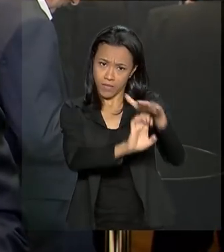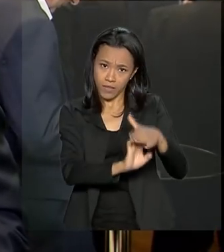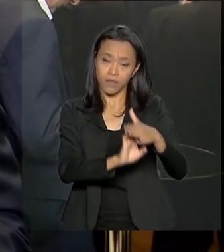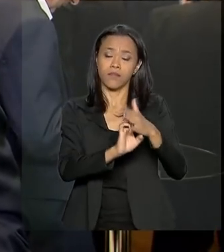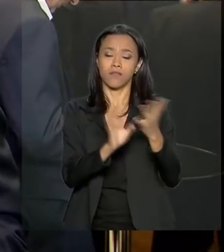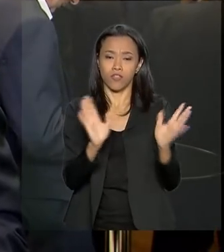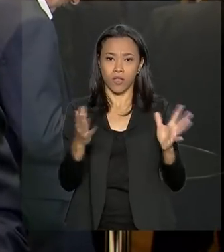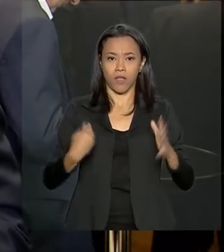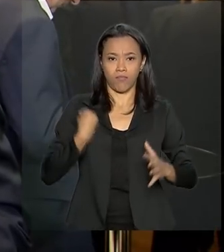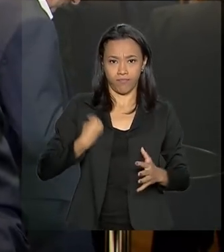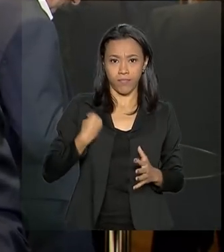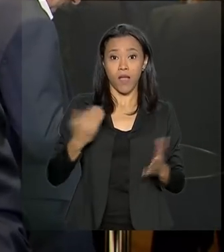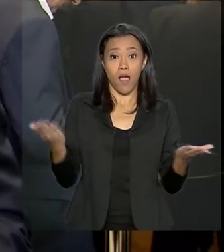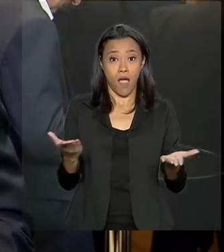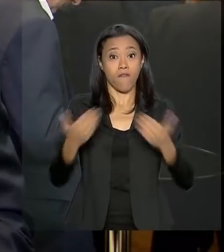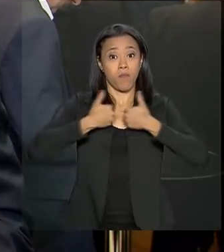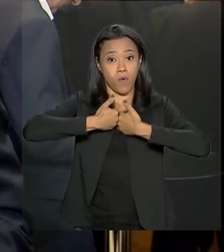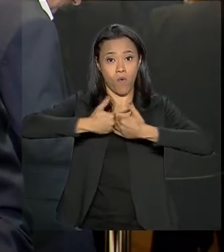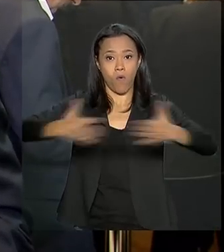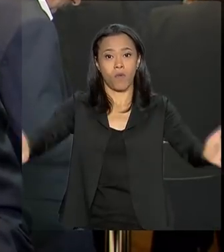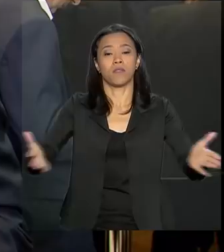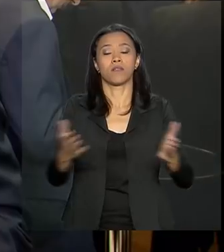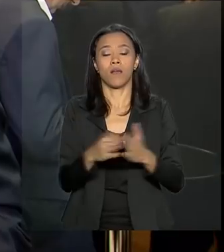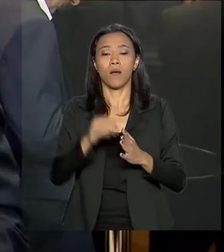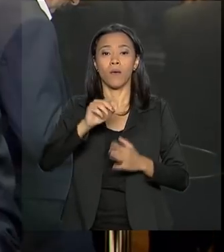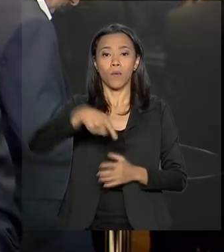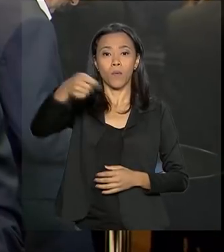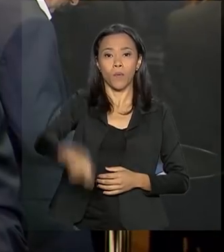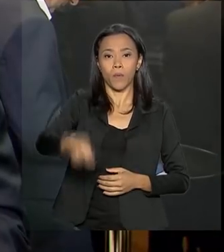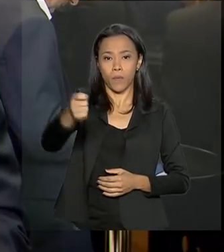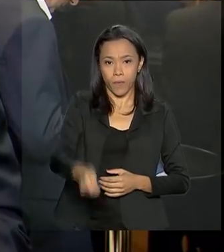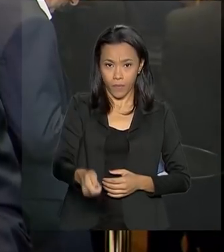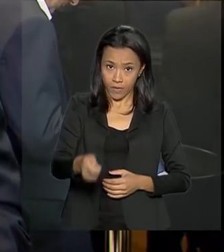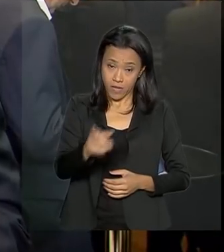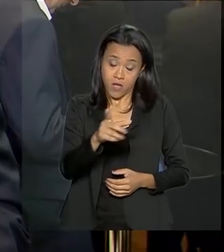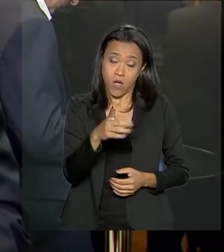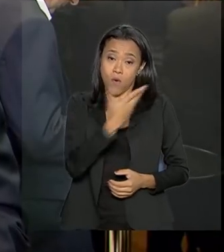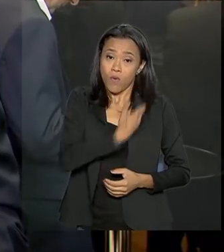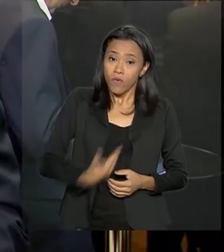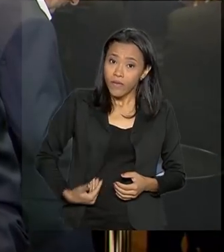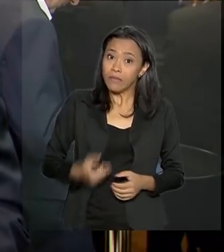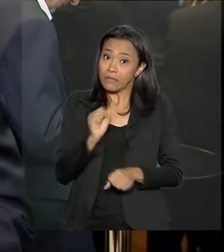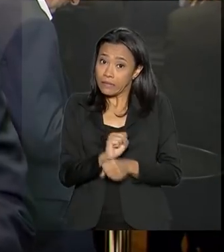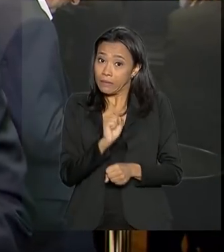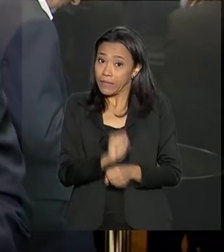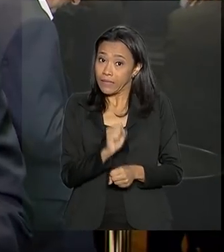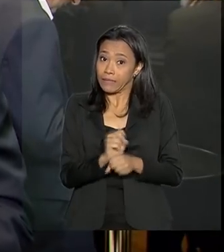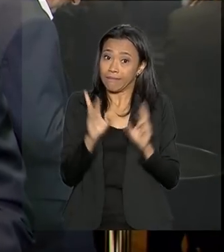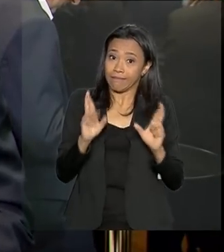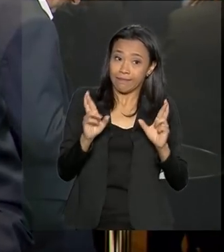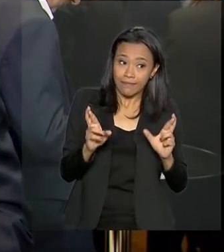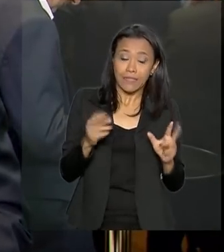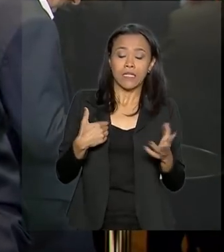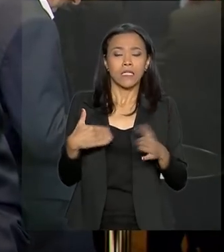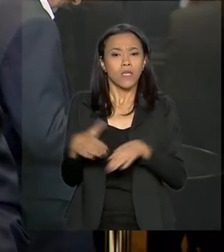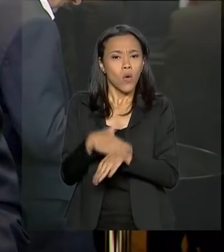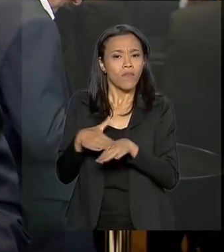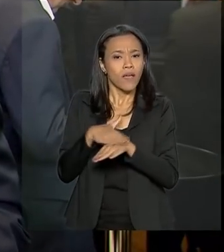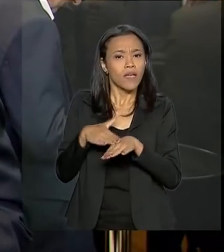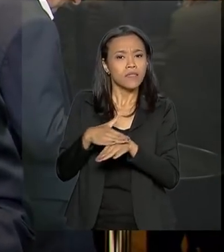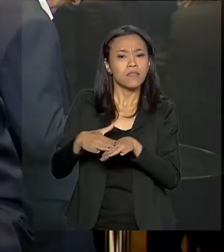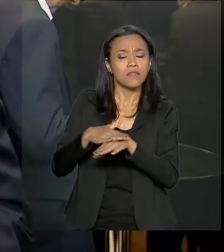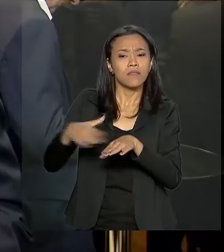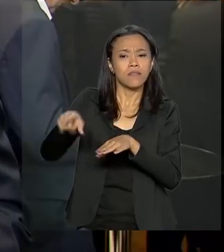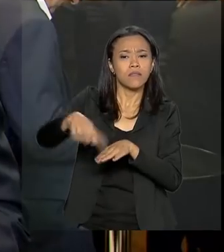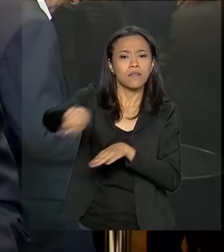começará o leilão Viva Voz. O governo tem uma expectativa muito grande em relação a isso, ele tem mantido conversas com o setor